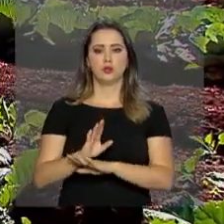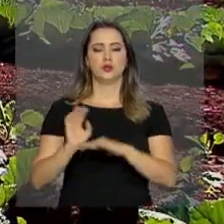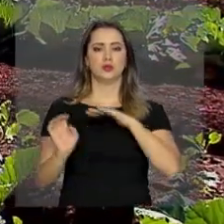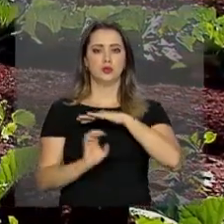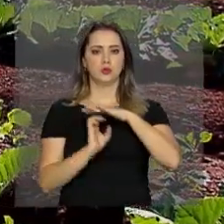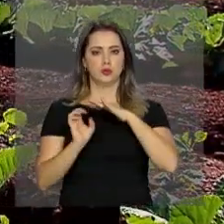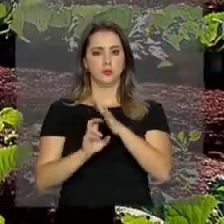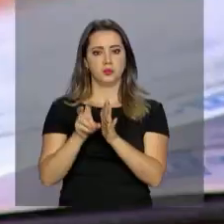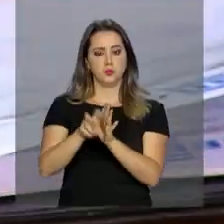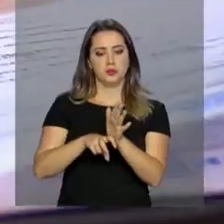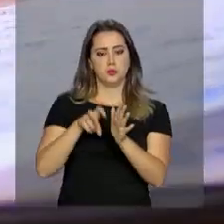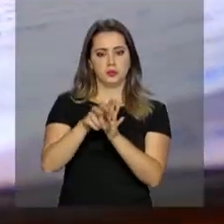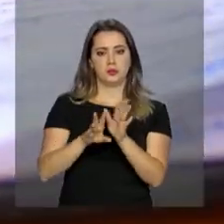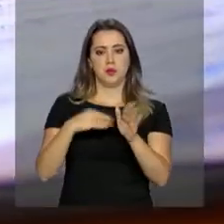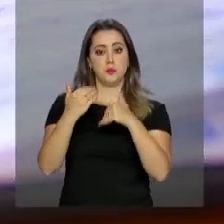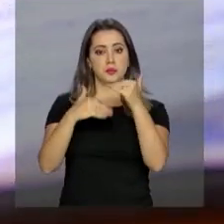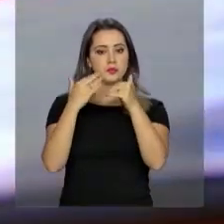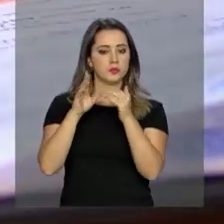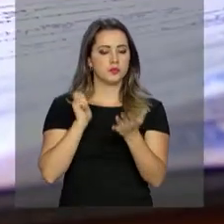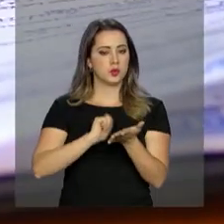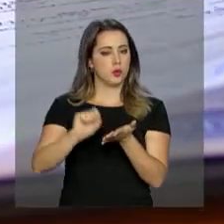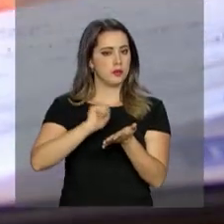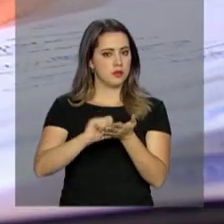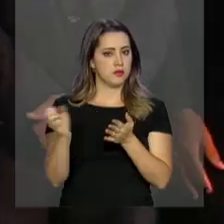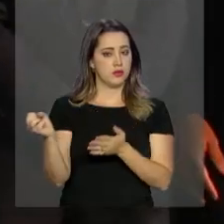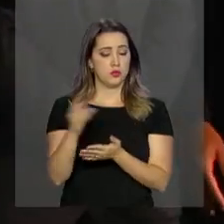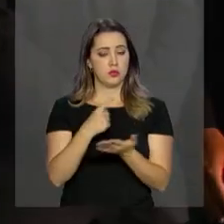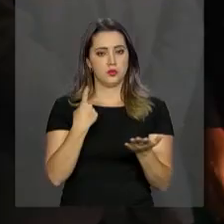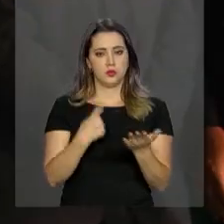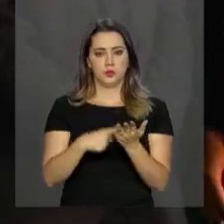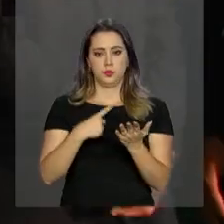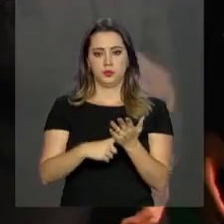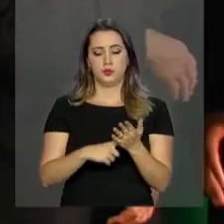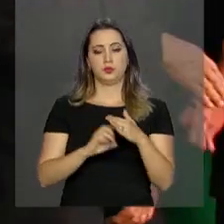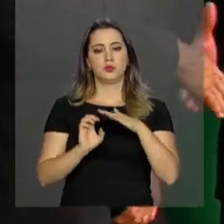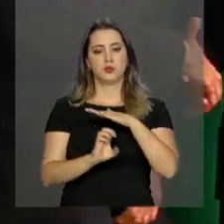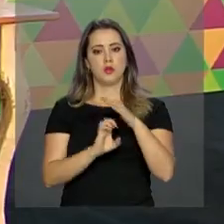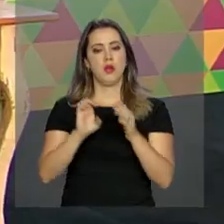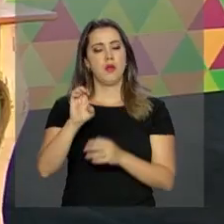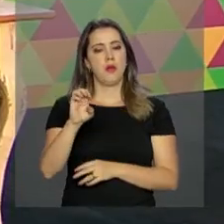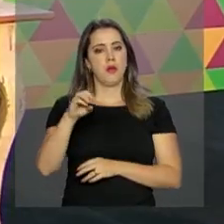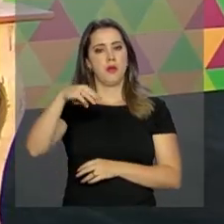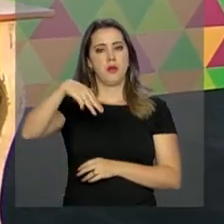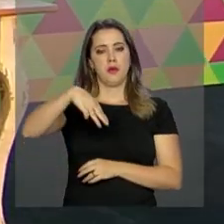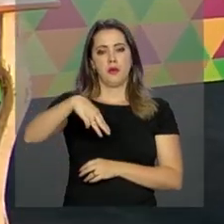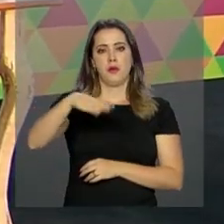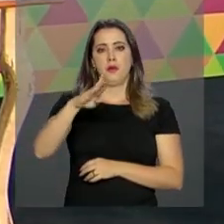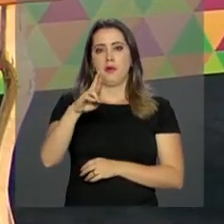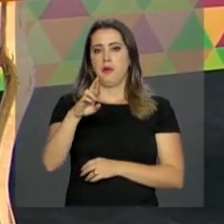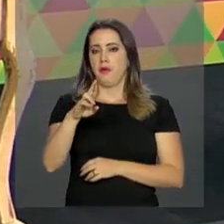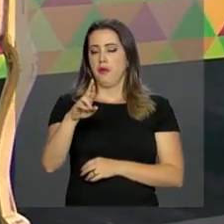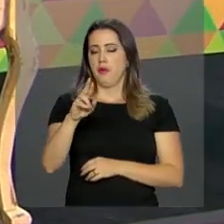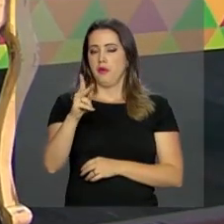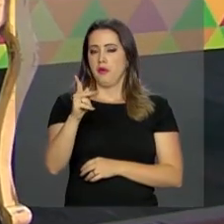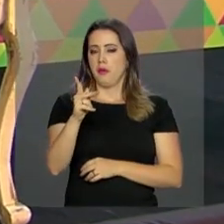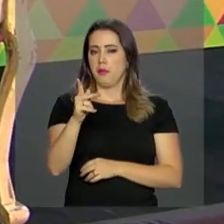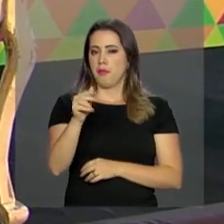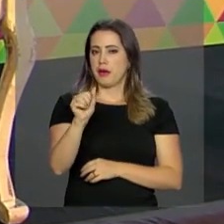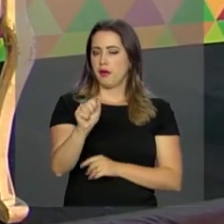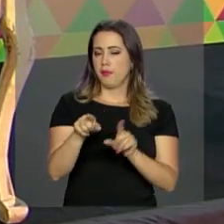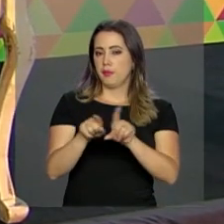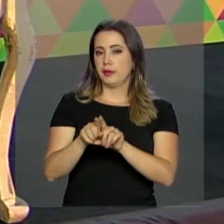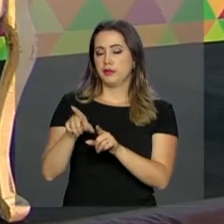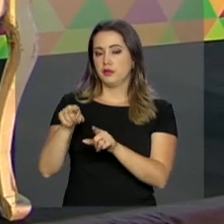produtores vai aumentar com a assinatura de um novo acordo entre a Embrapa e o SEBRAE. A cooperação vai ser nas áreas de